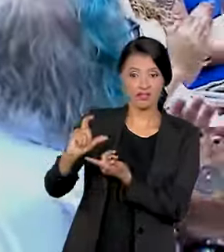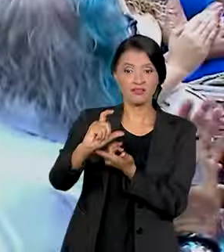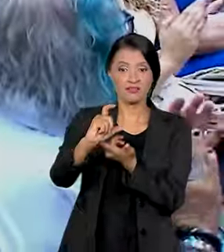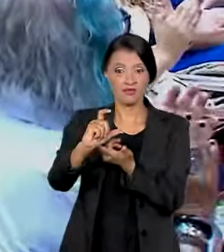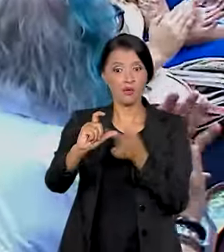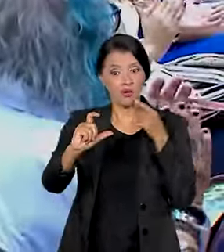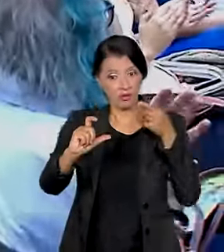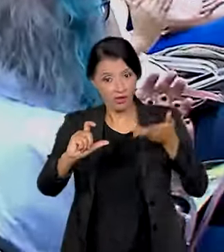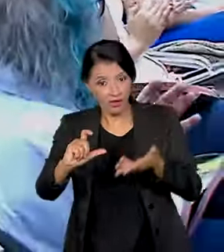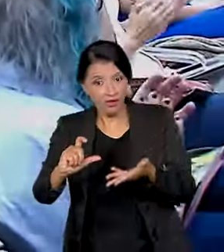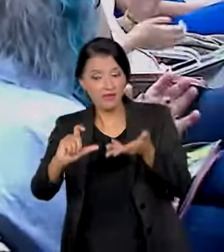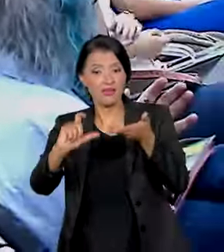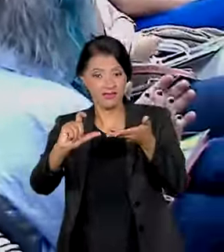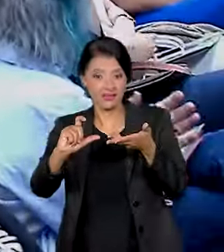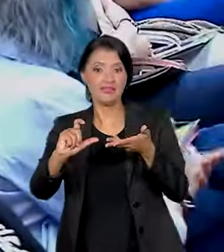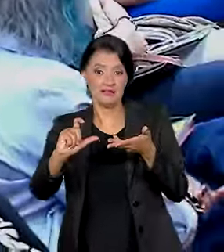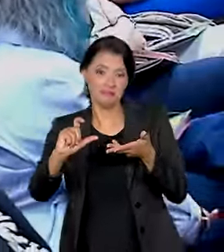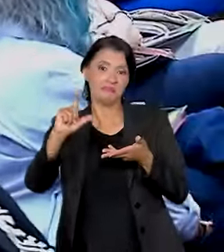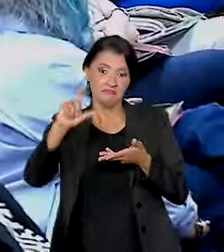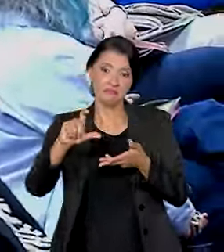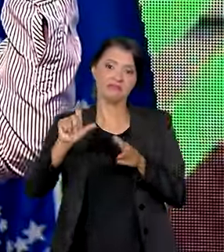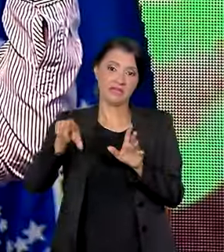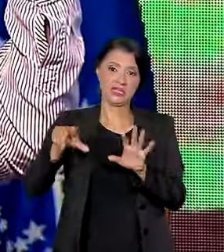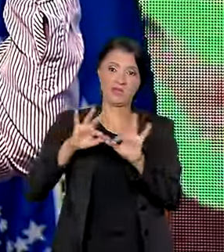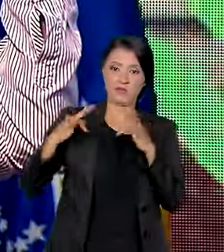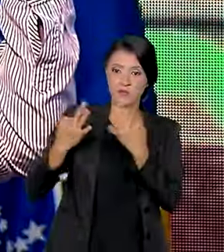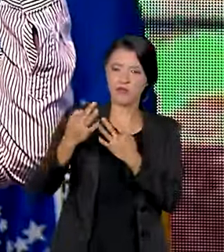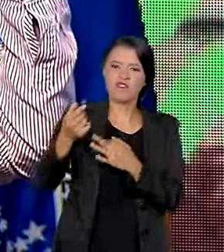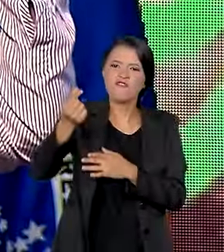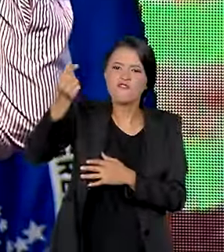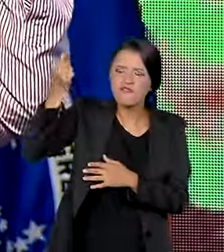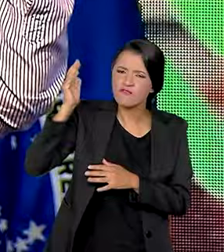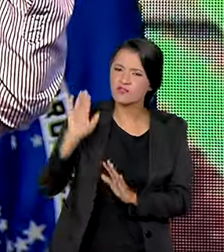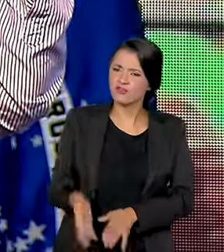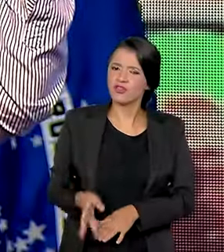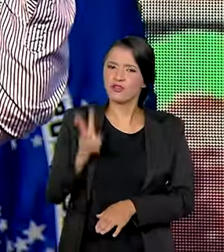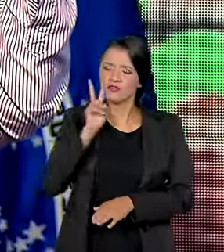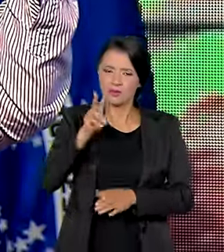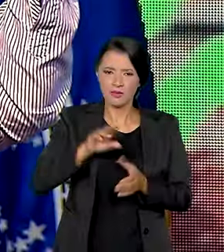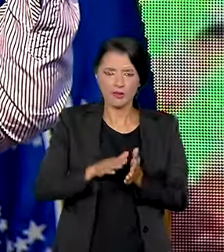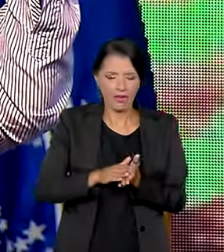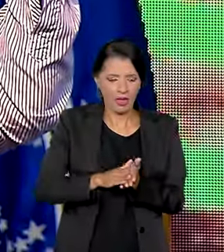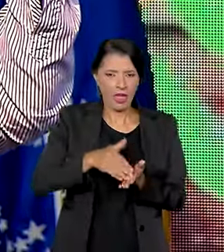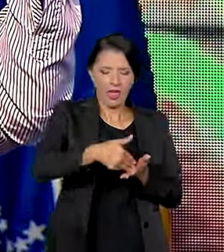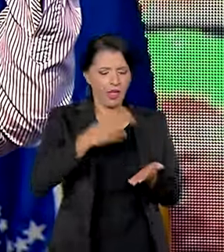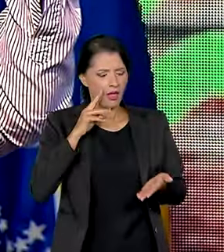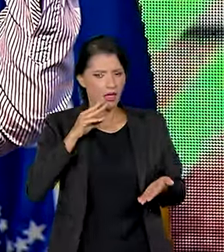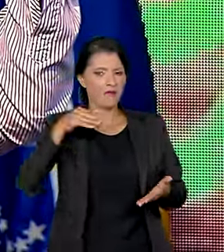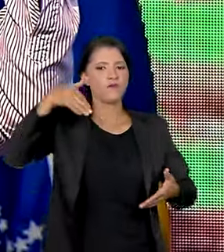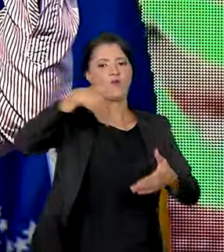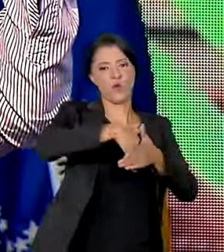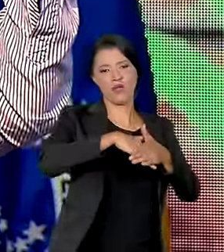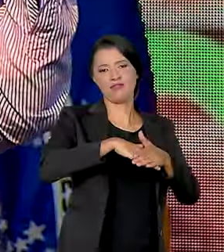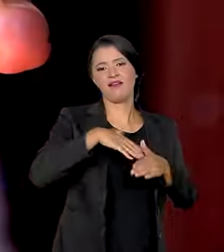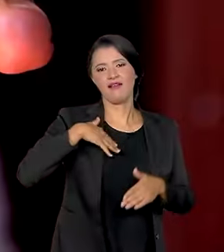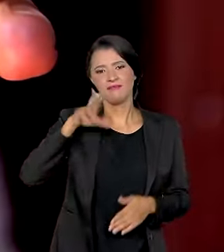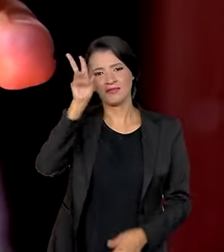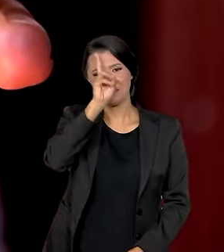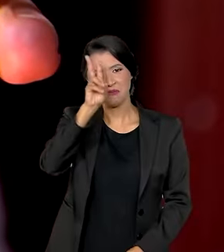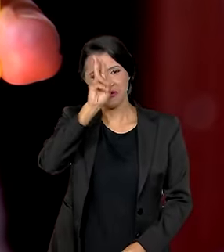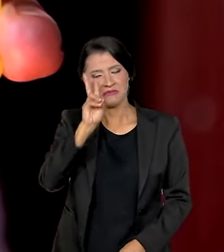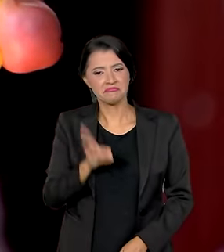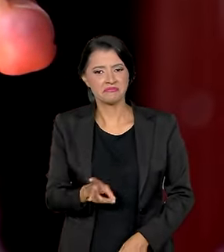aqui. Esse cartãozinho do Bolsa Família, ele é muito antigo. E sempre que eu via ele na minha carteira, eu falava, eu vou guardar de